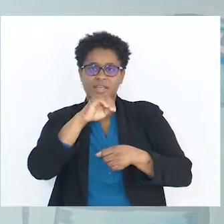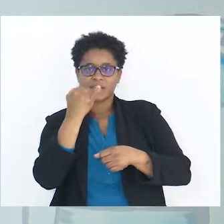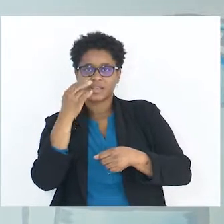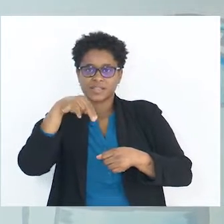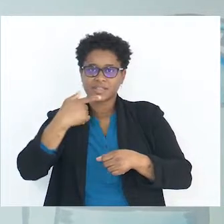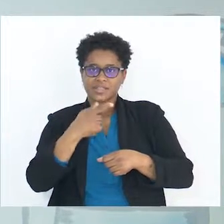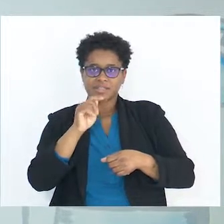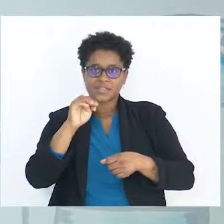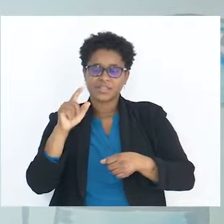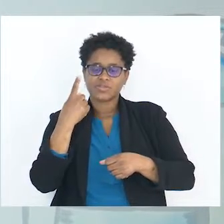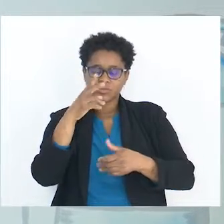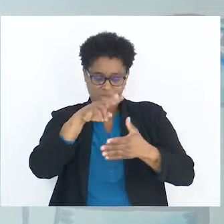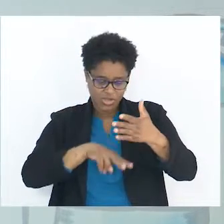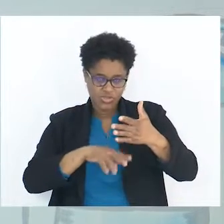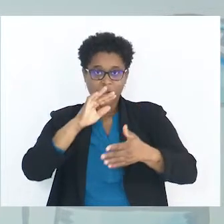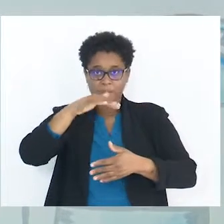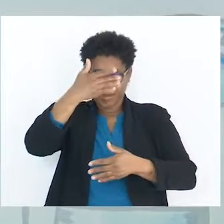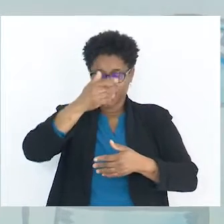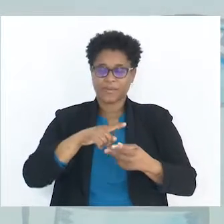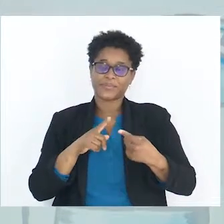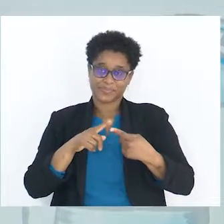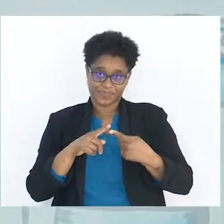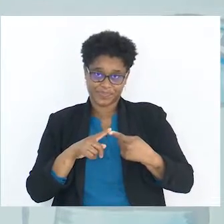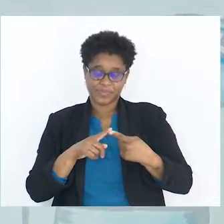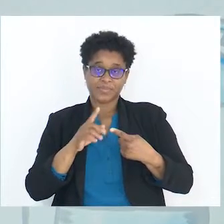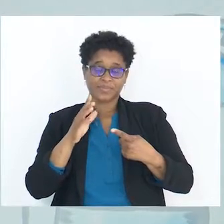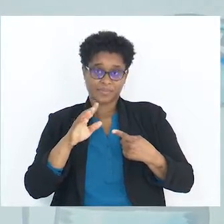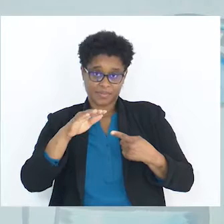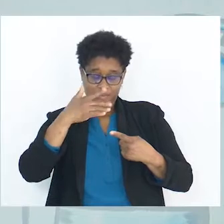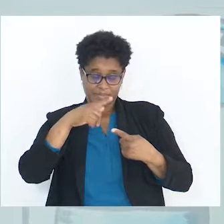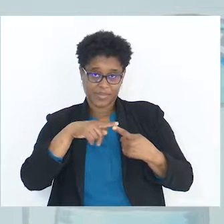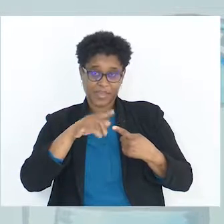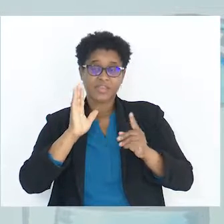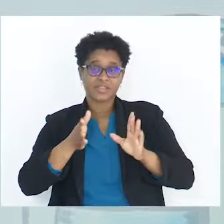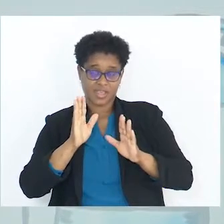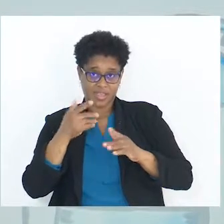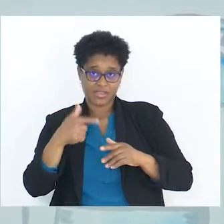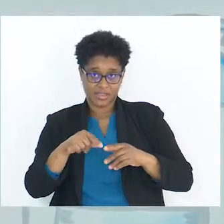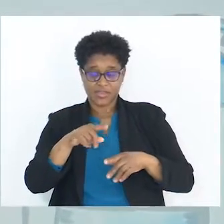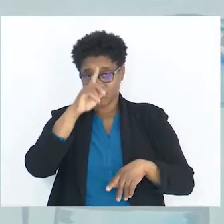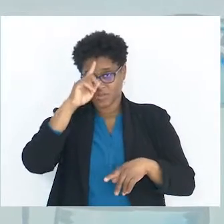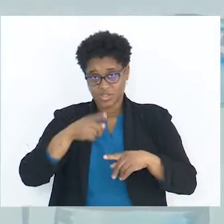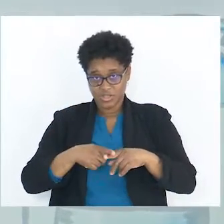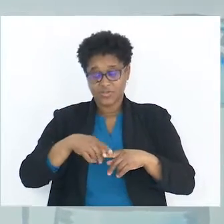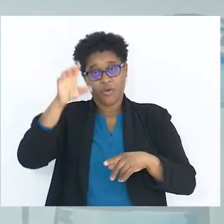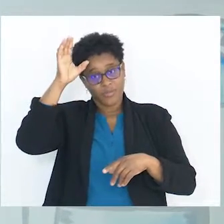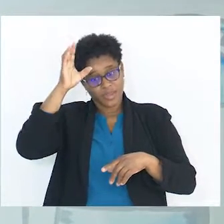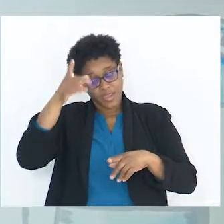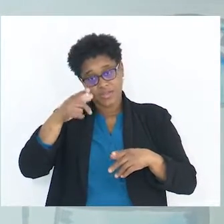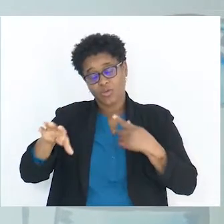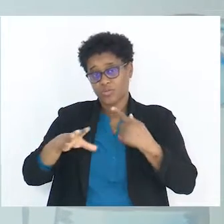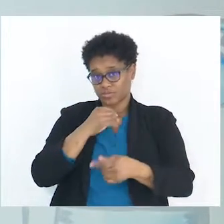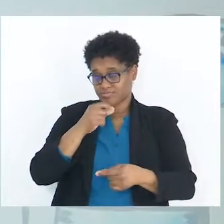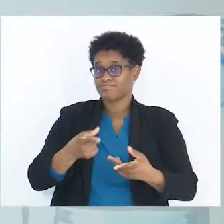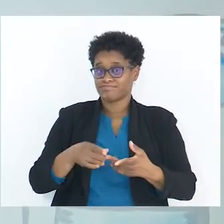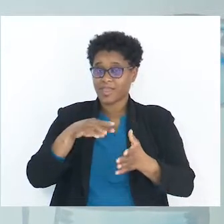síntese de um texto? Primeiro, já tens os objetivos ou então as competências adquiridas